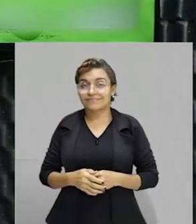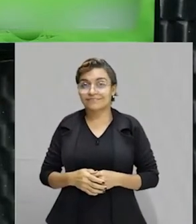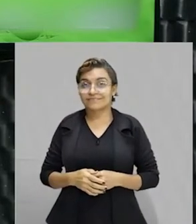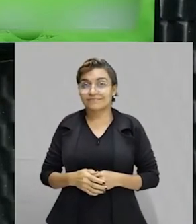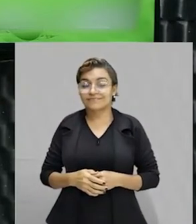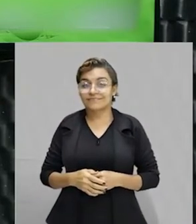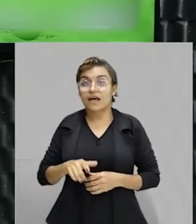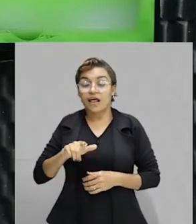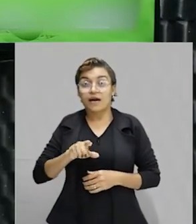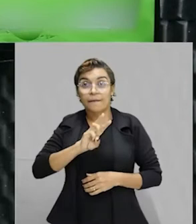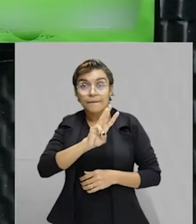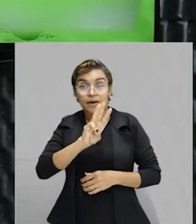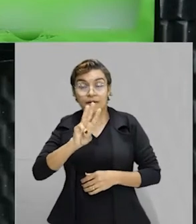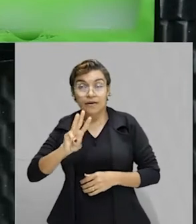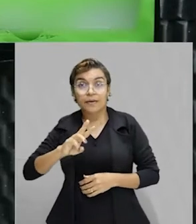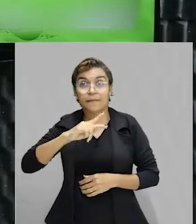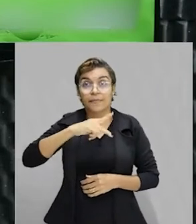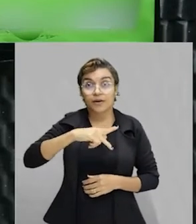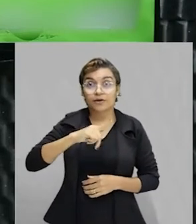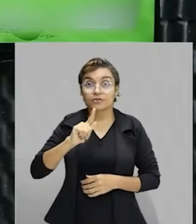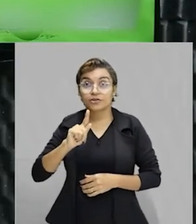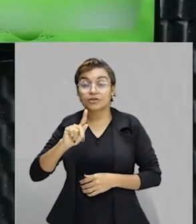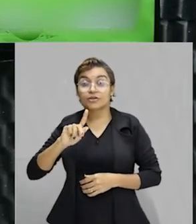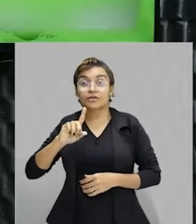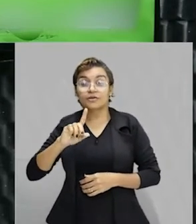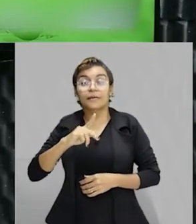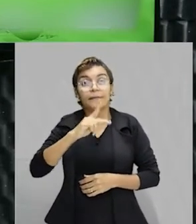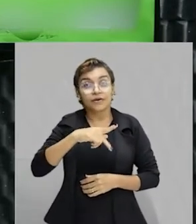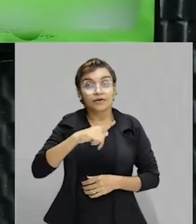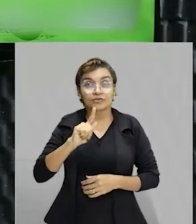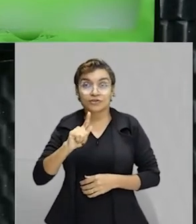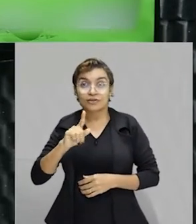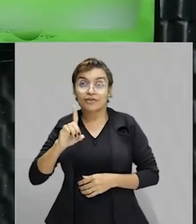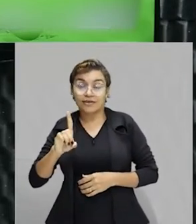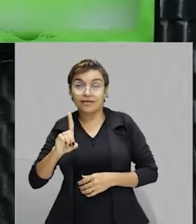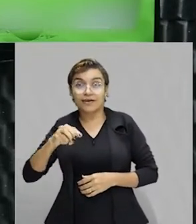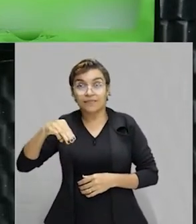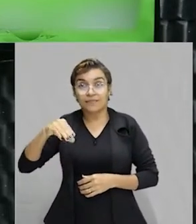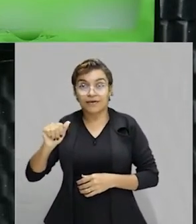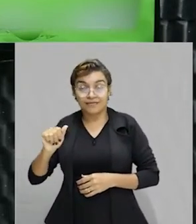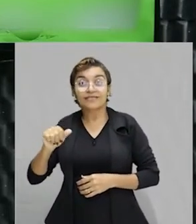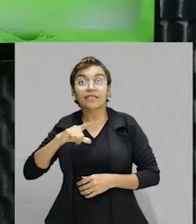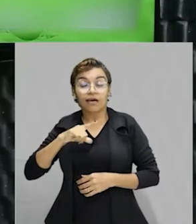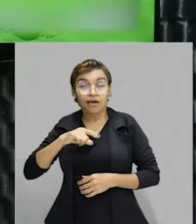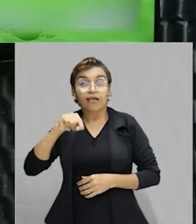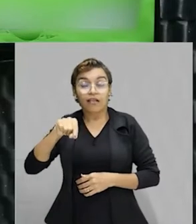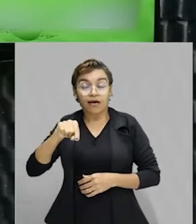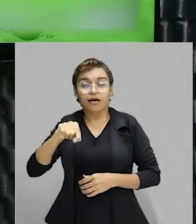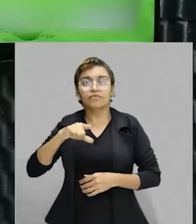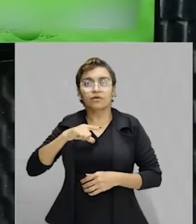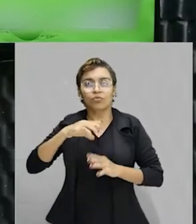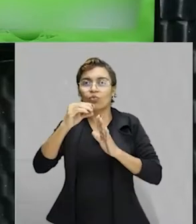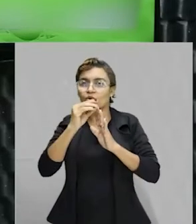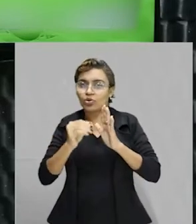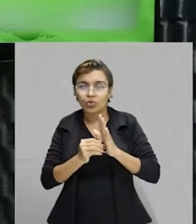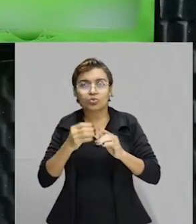nossa página pgdma.com.br Lá também tu vai ter acesso a esse conteúdo de todas as disciplinas,